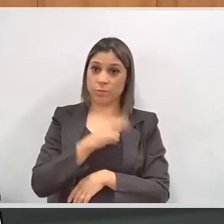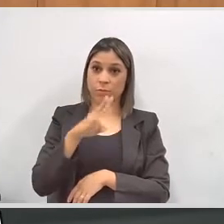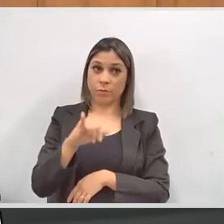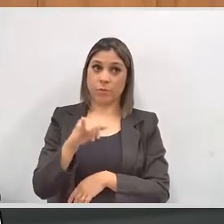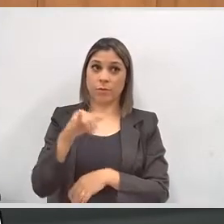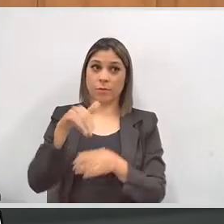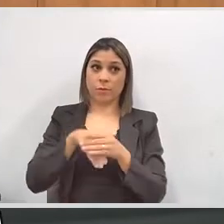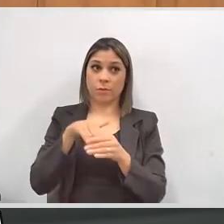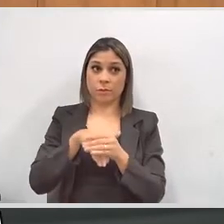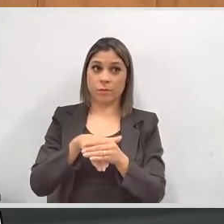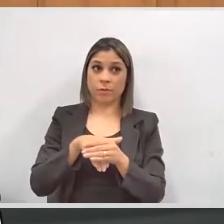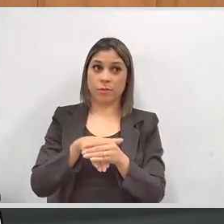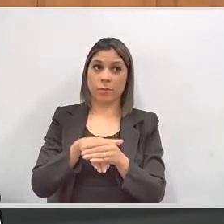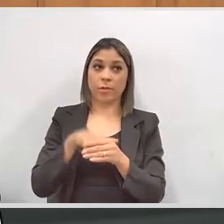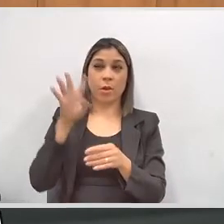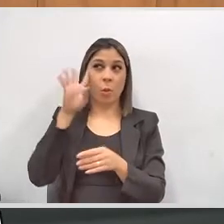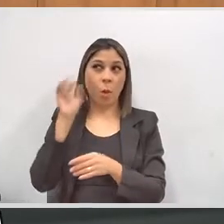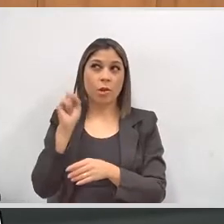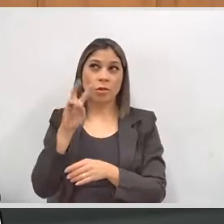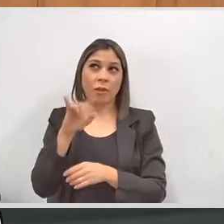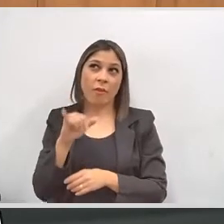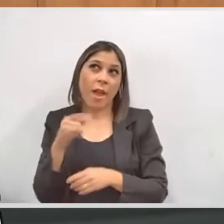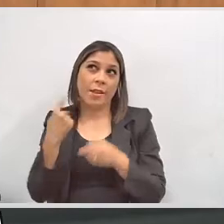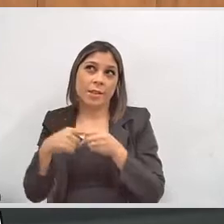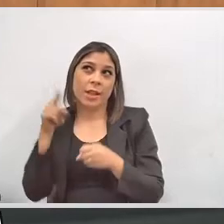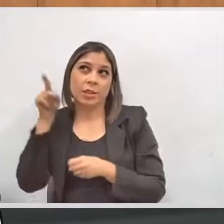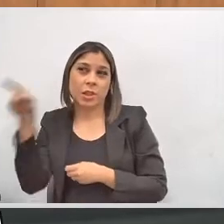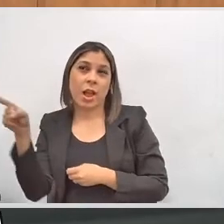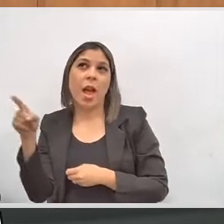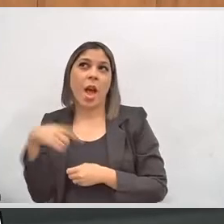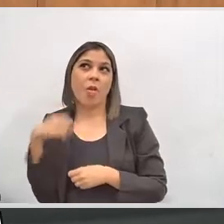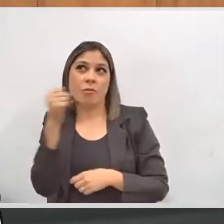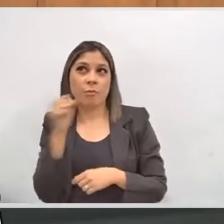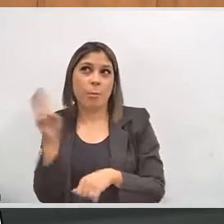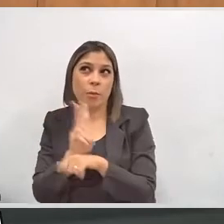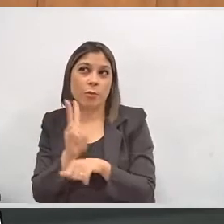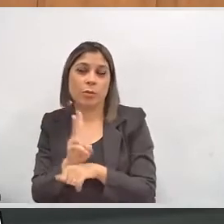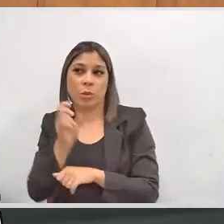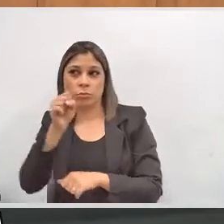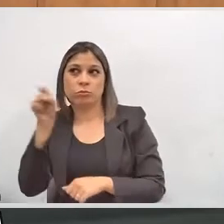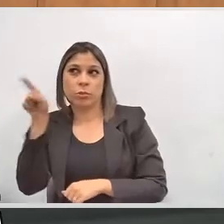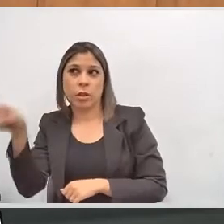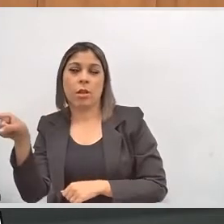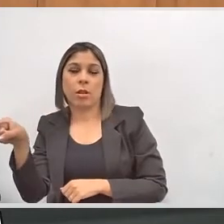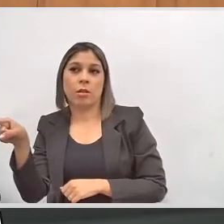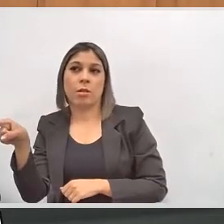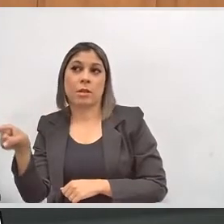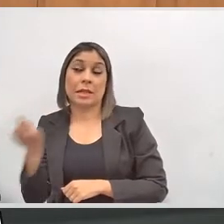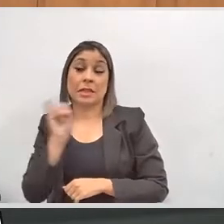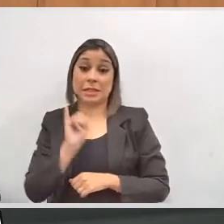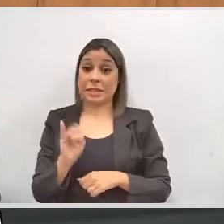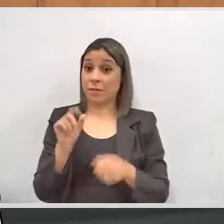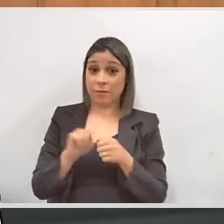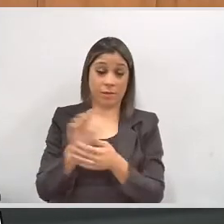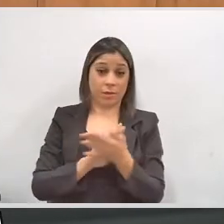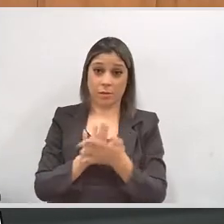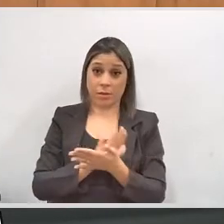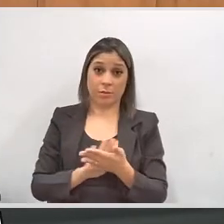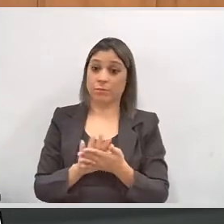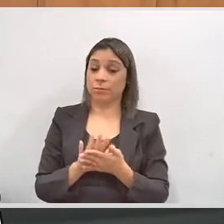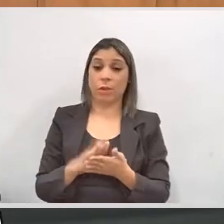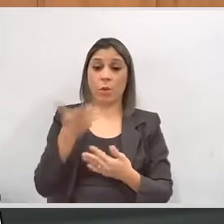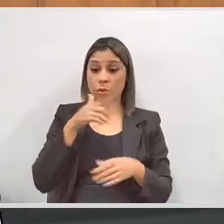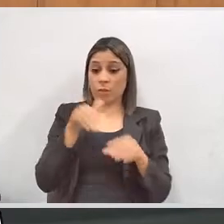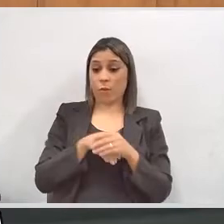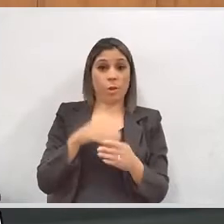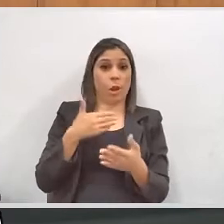localidade onde ele vai estar. Onde ele presume que estará naquele dia. Se eventualmente ele não estiver, ele não vai votar. Nem na origem. Porque ele terá tido a